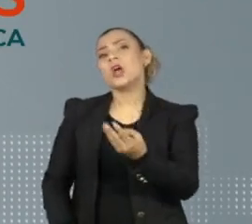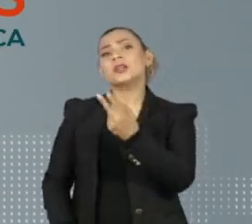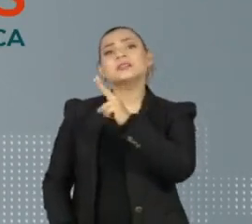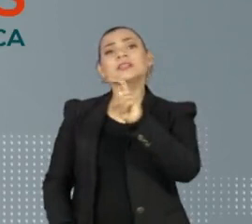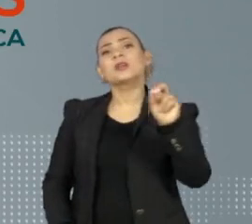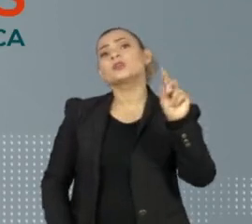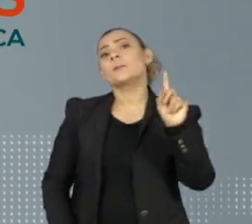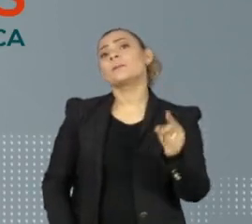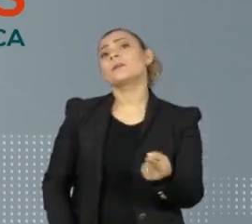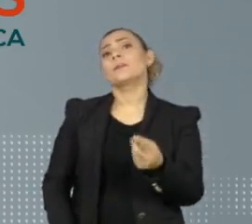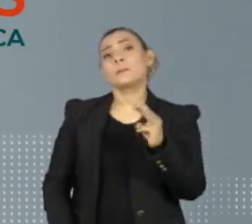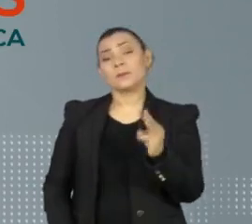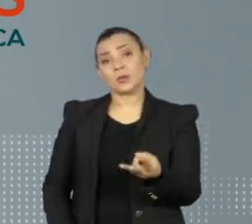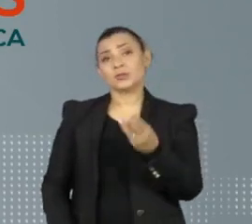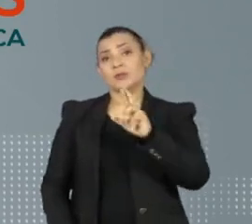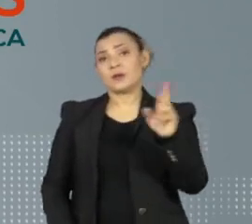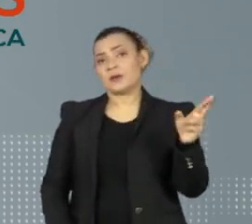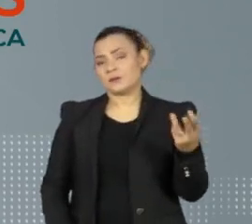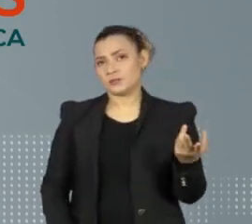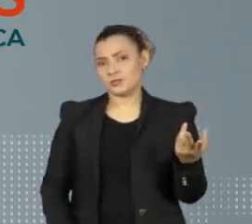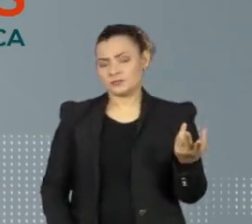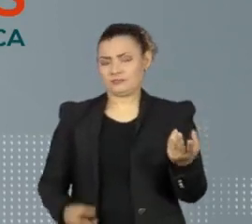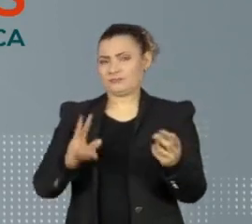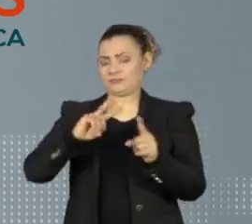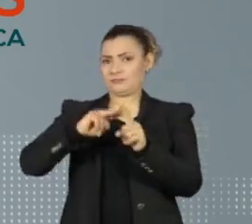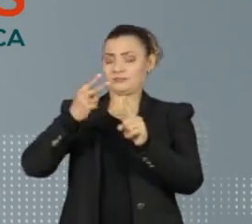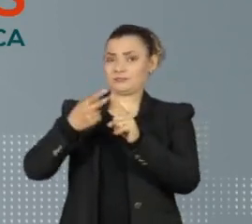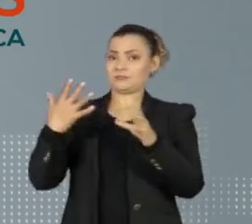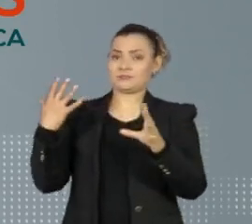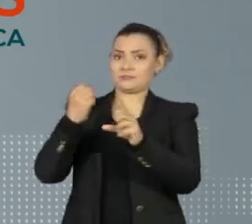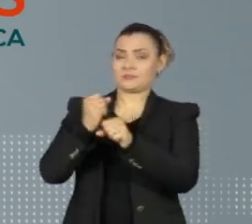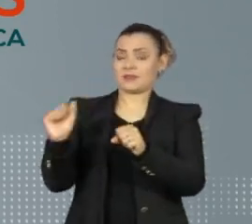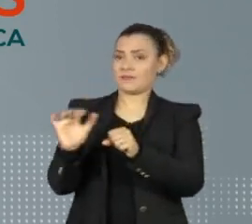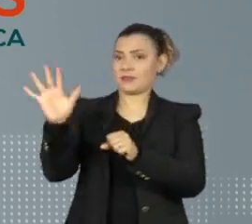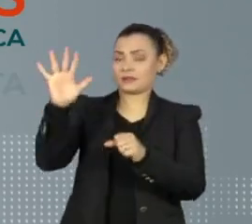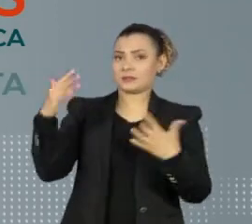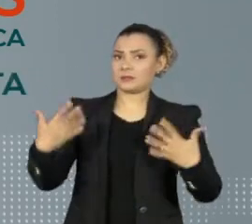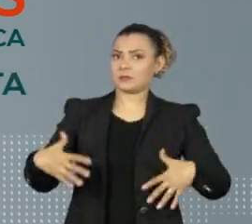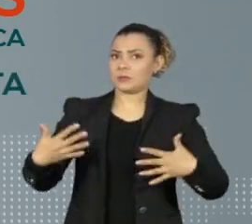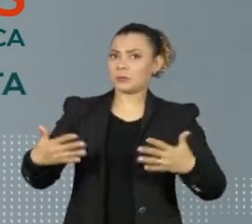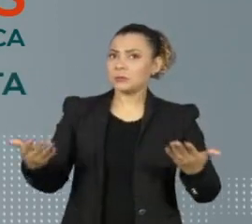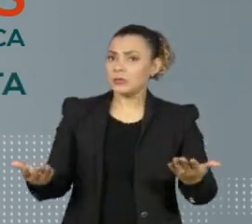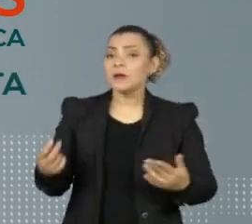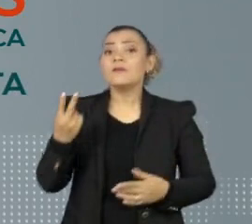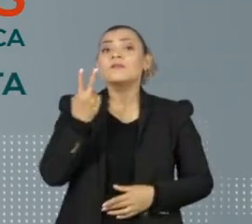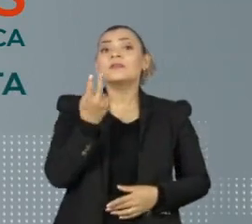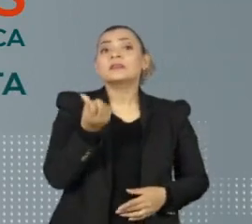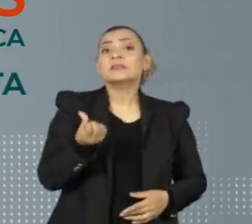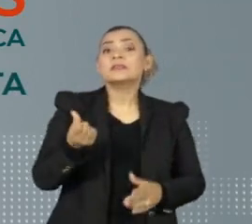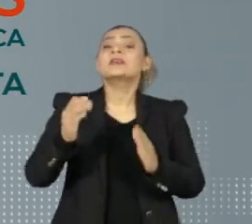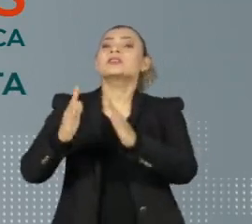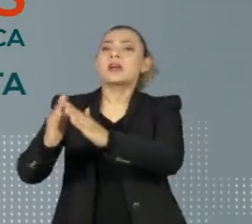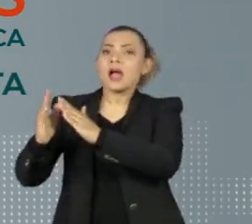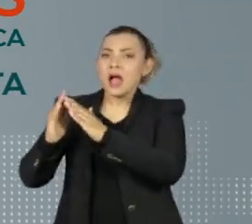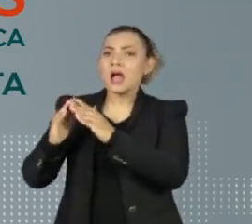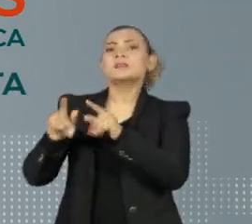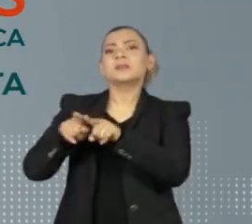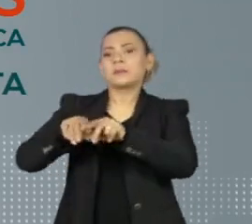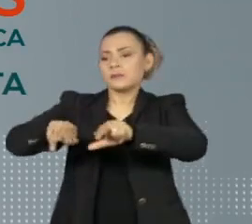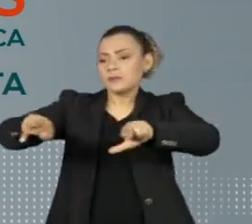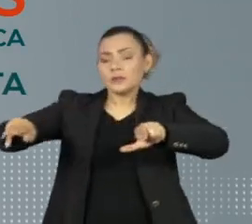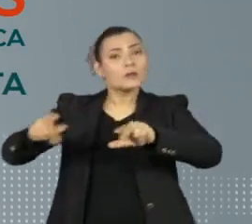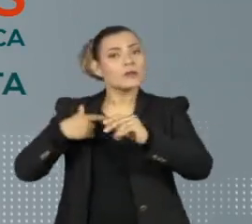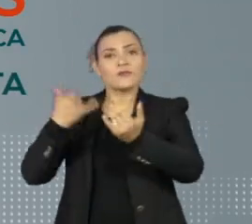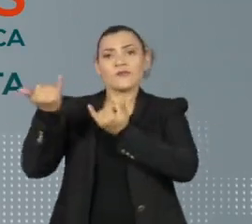mil reais, valor que praticamente dobra ao ser corrigido pela inflação. Em outros 26 imóveis, a informação não